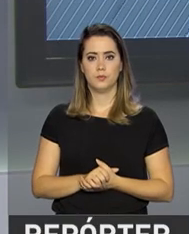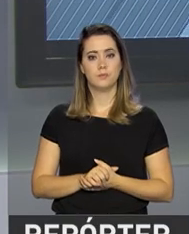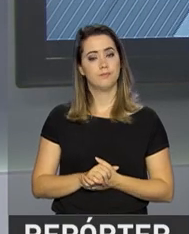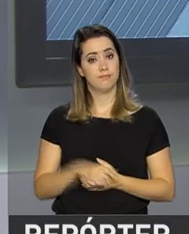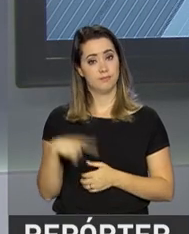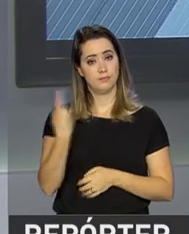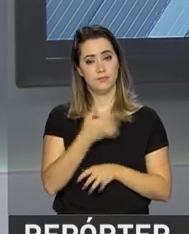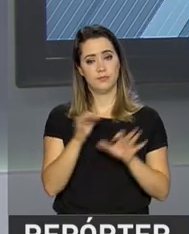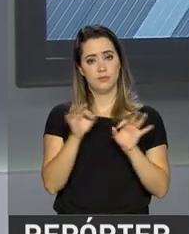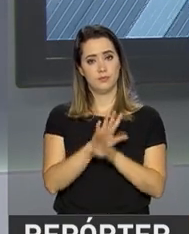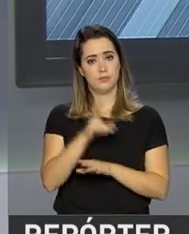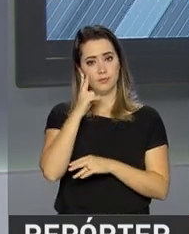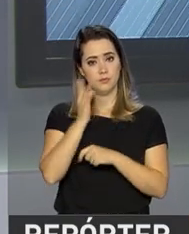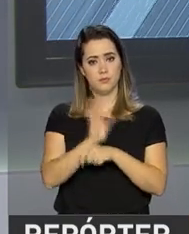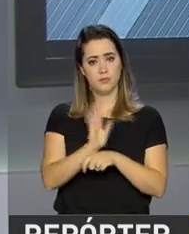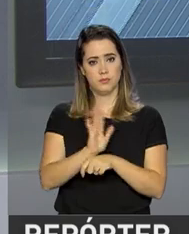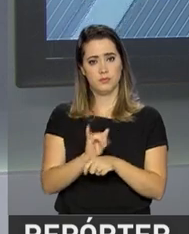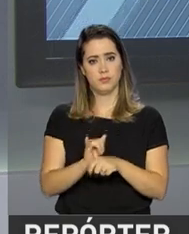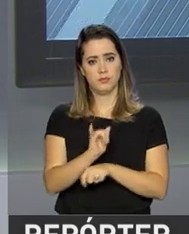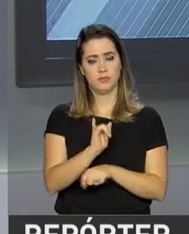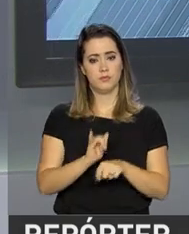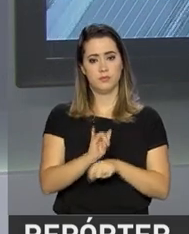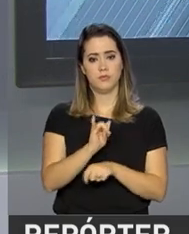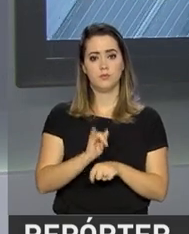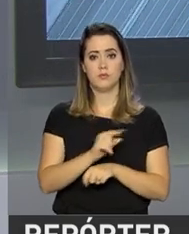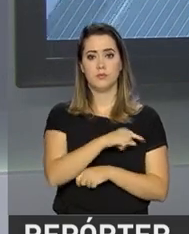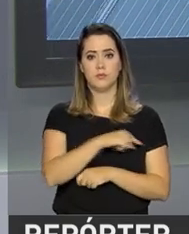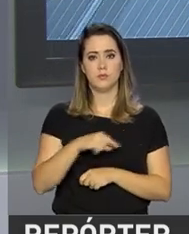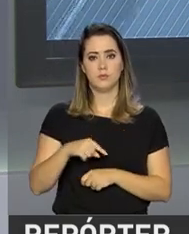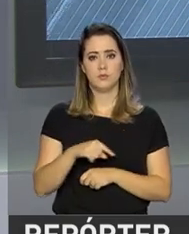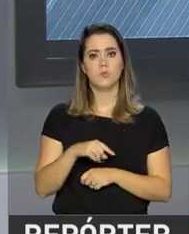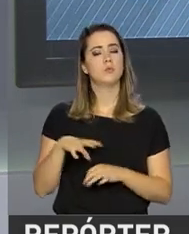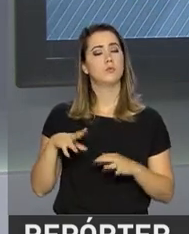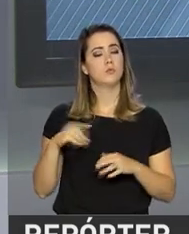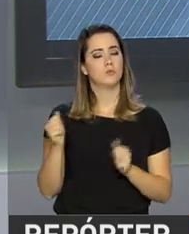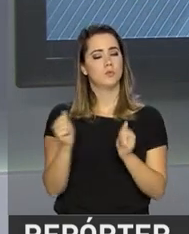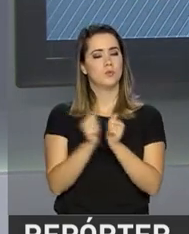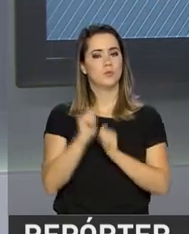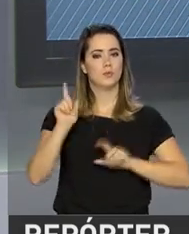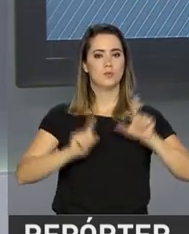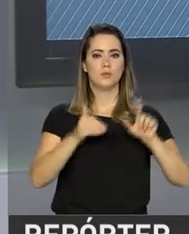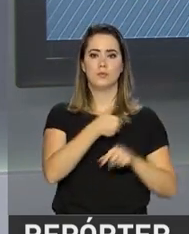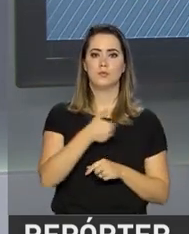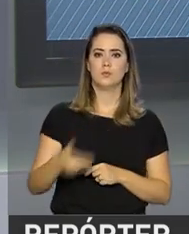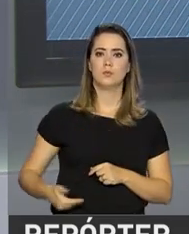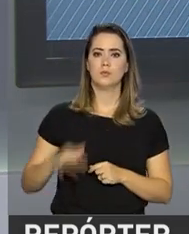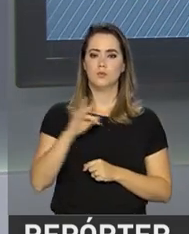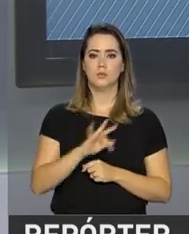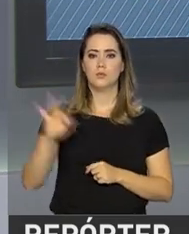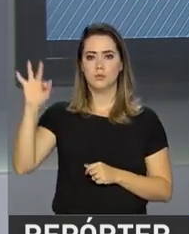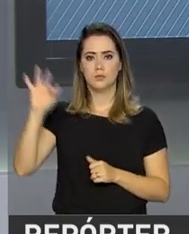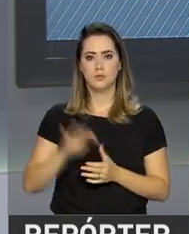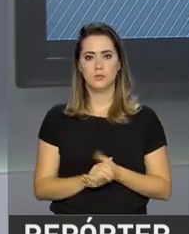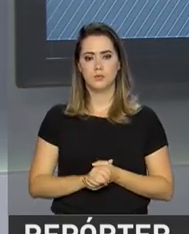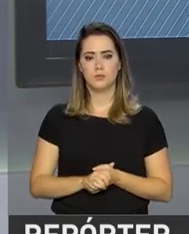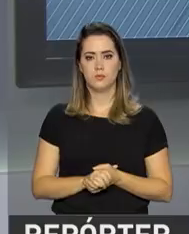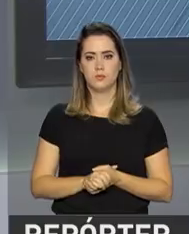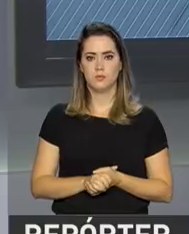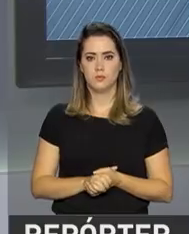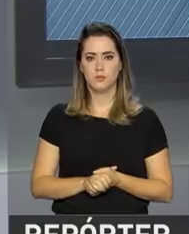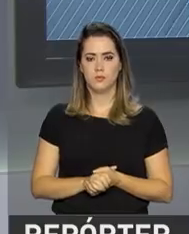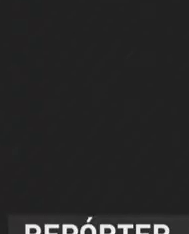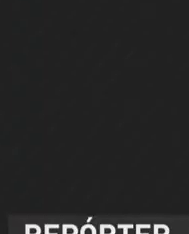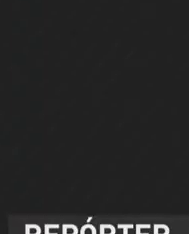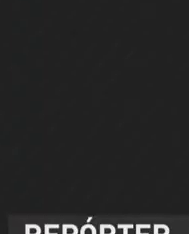E nós ficamos por aqui. Você pode rever as reportagens no YouTube. Continue com a gente aqui na NBR, a TV do Governo Federal.